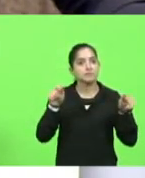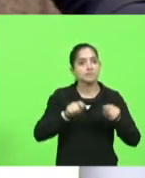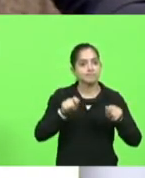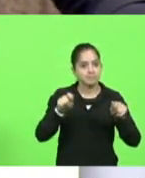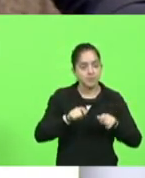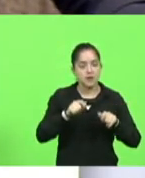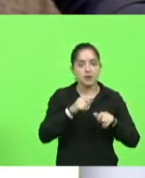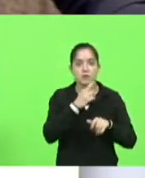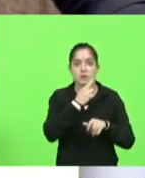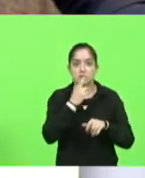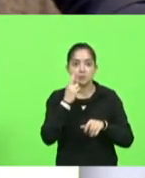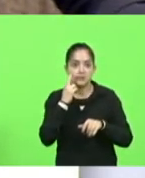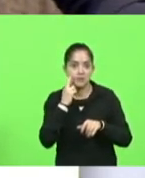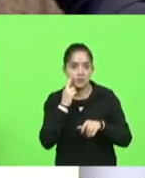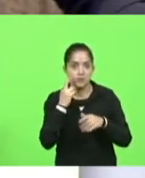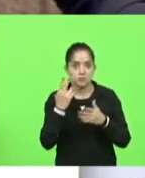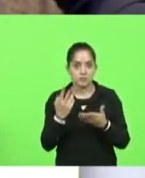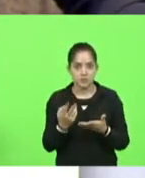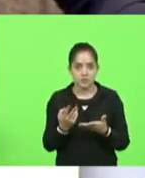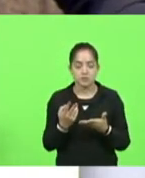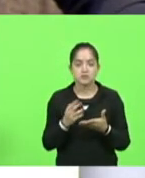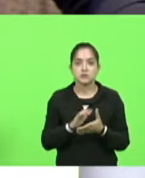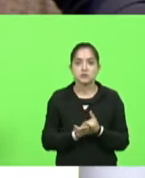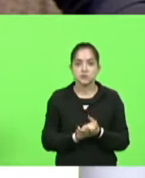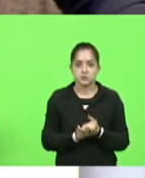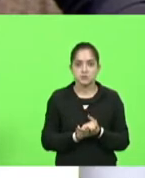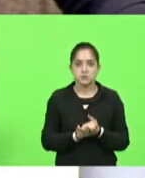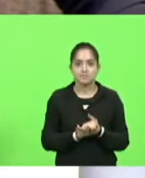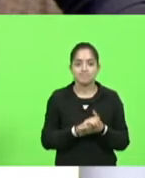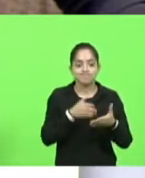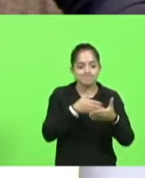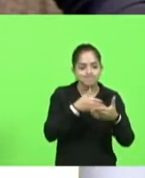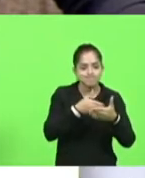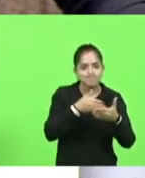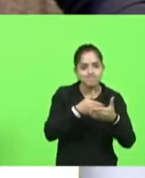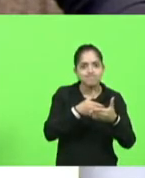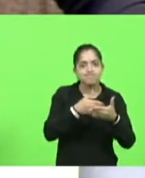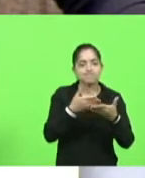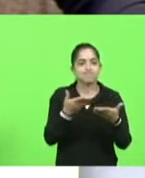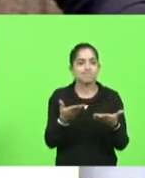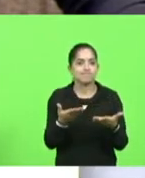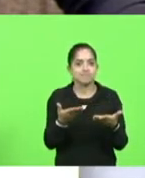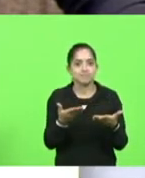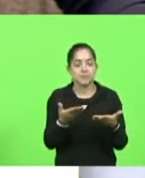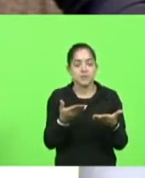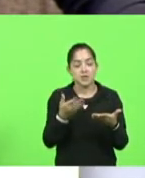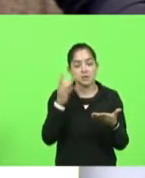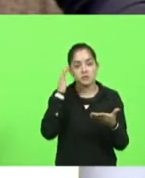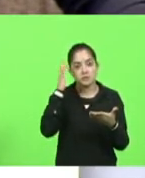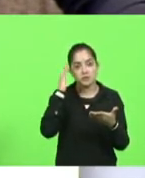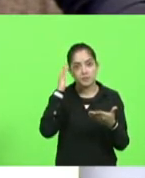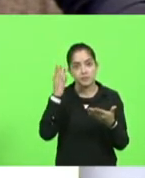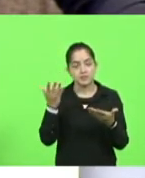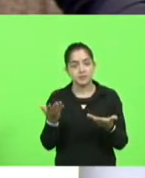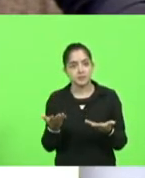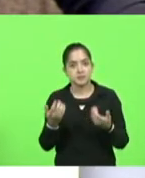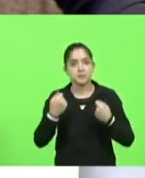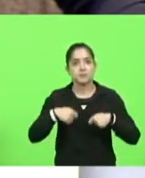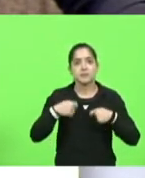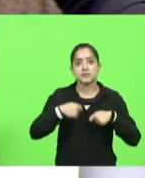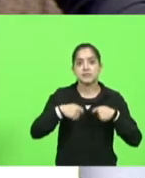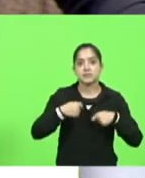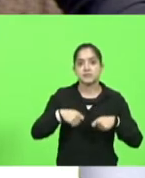restaurantes tirem pelo menos esse obstáculo da frente. Algumas vezes a gente fica imaginando que nós precisamos de